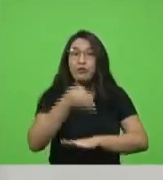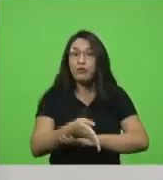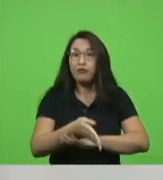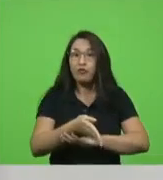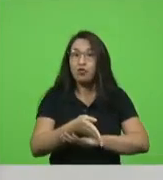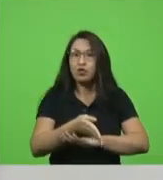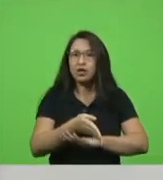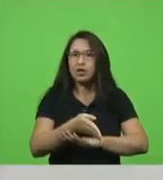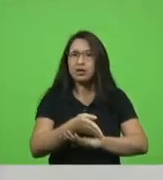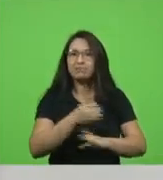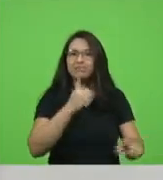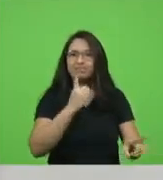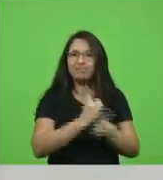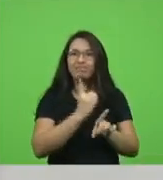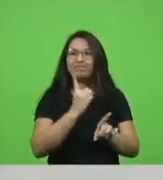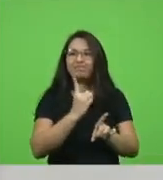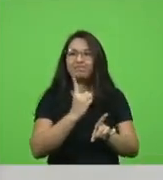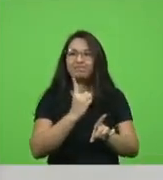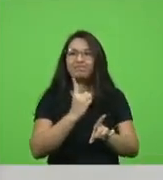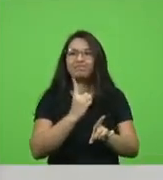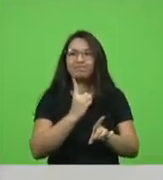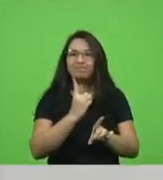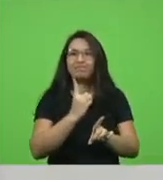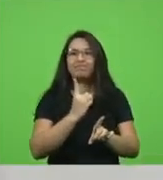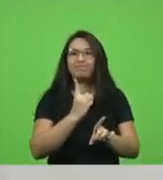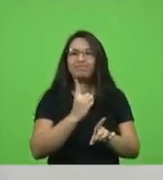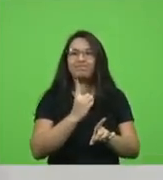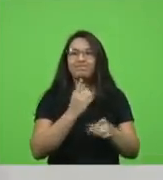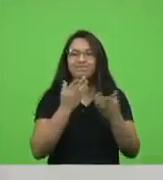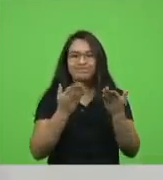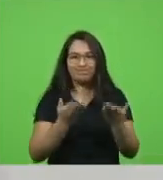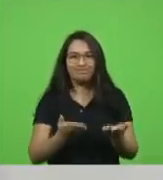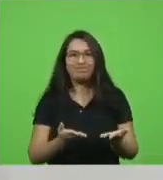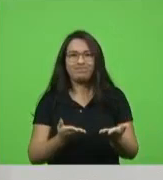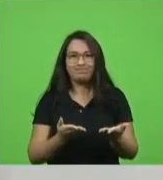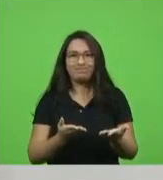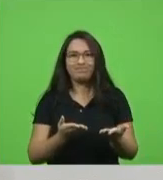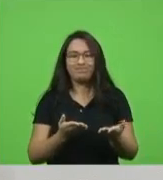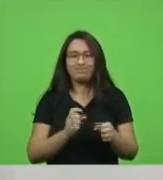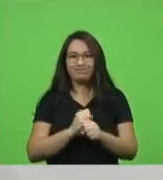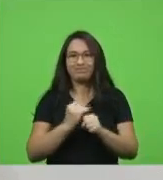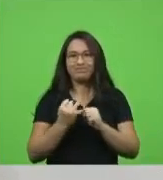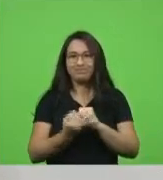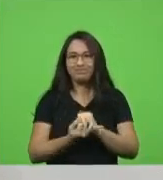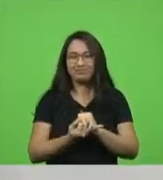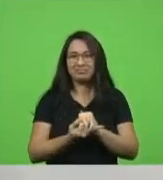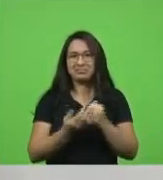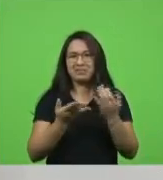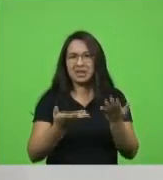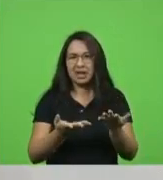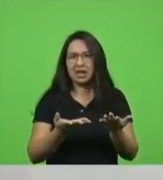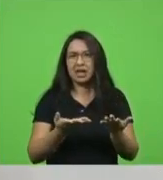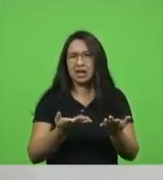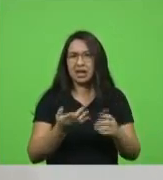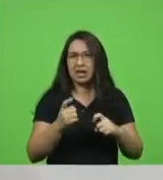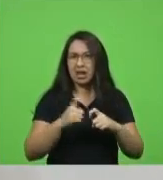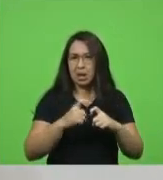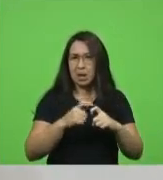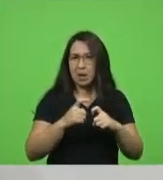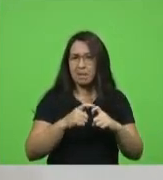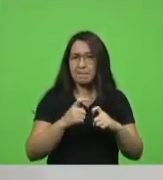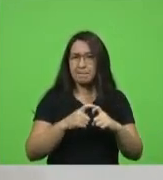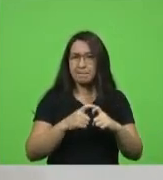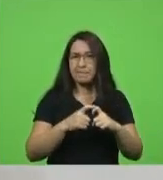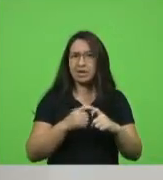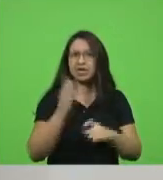de tarde a enfermeira a profissional da saúde que atendeu ela que entregou o exame que